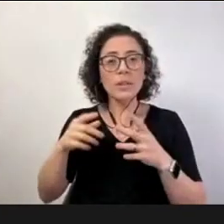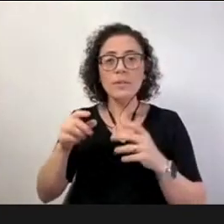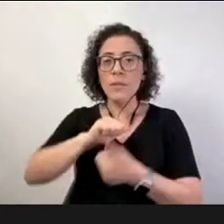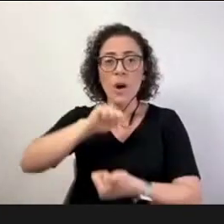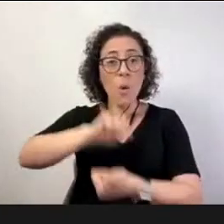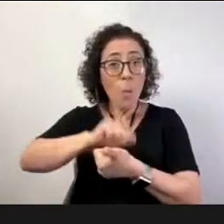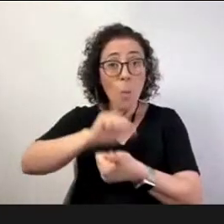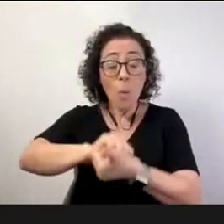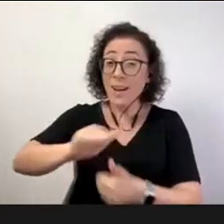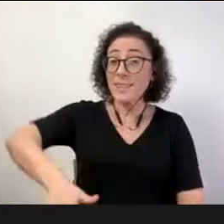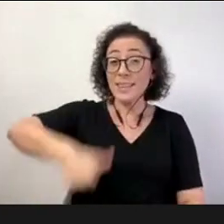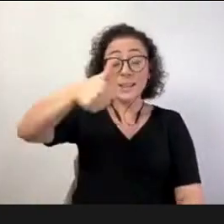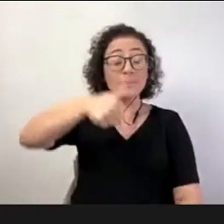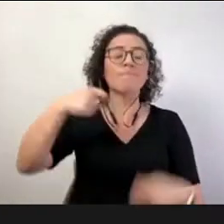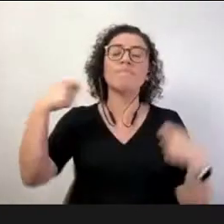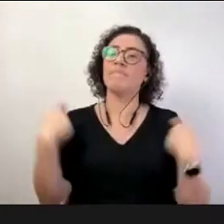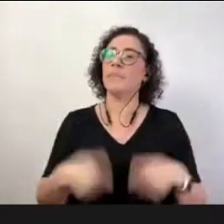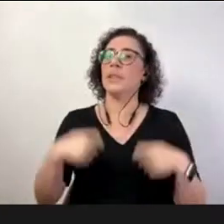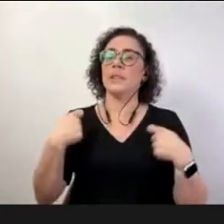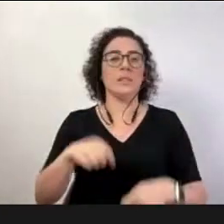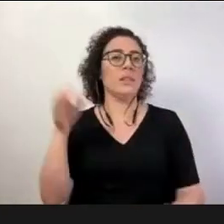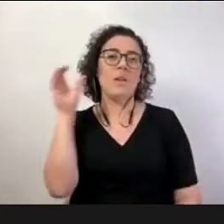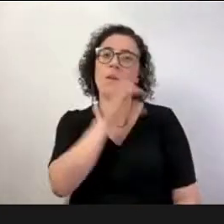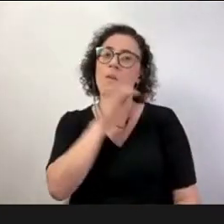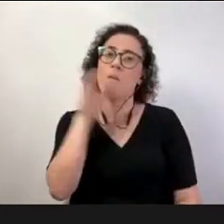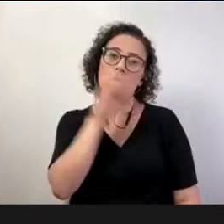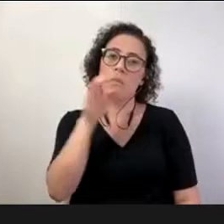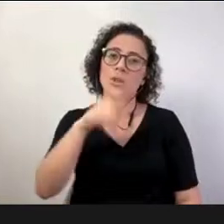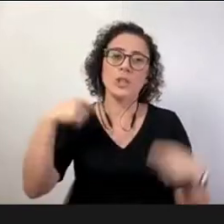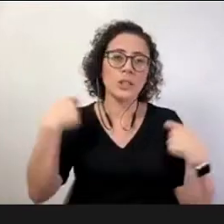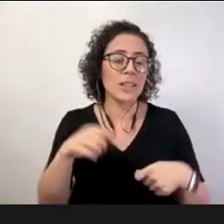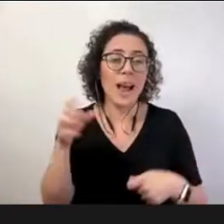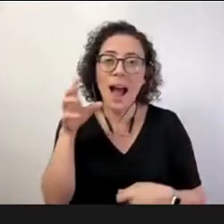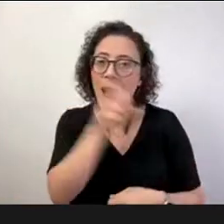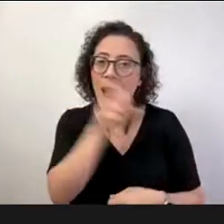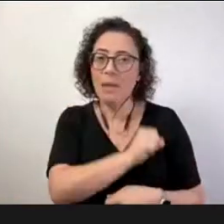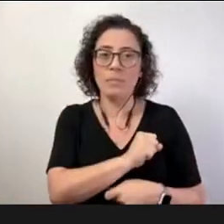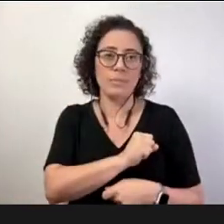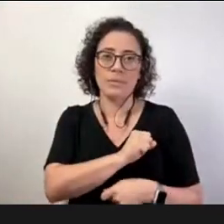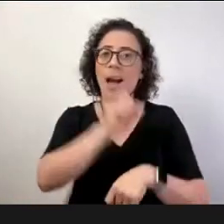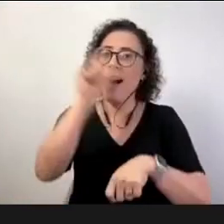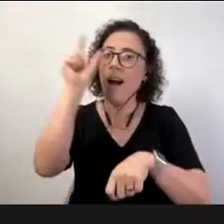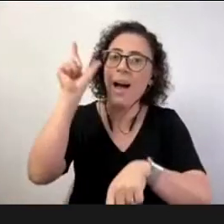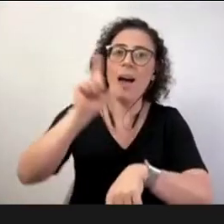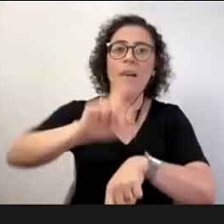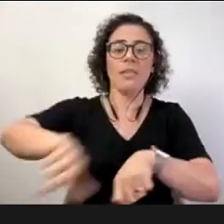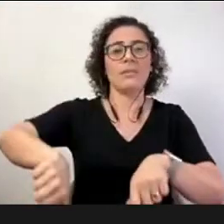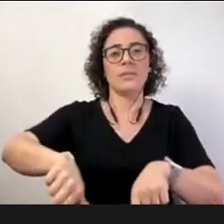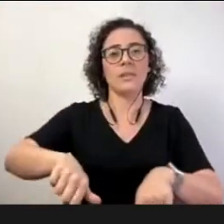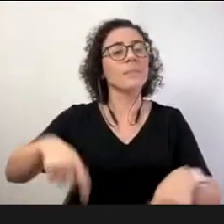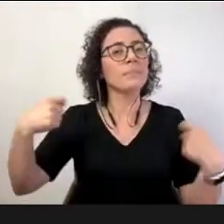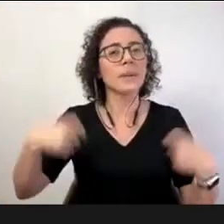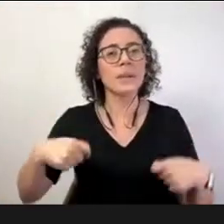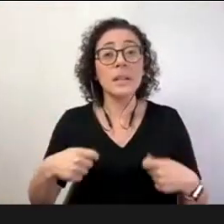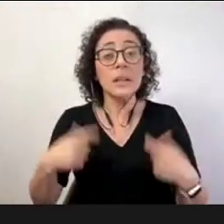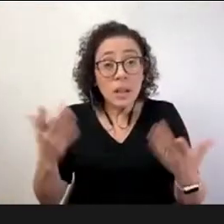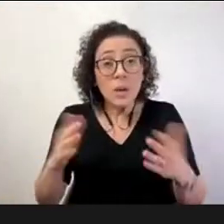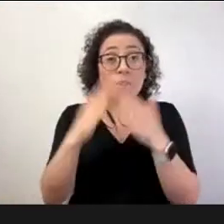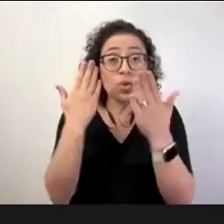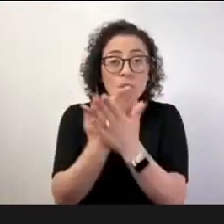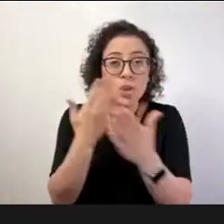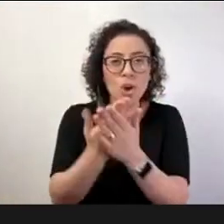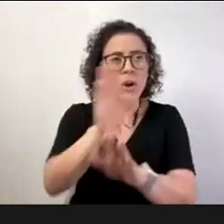urgência que nós temos hoje em dia porque no fundo é esta escola em tempo integral é esta escola de qualidade